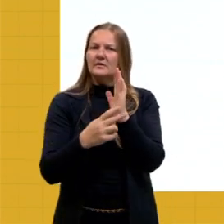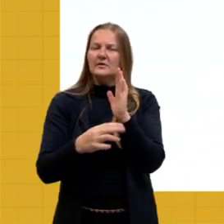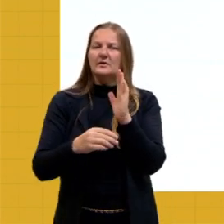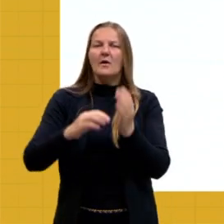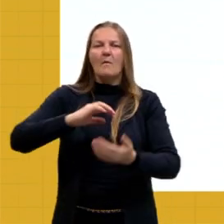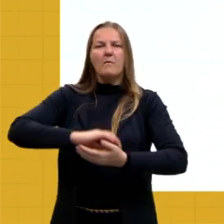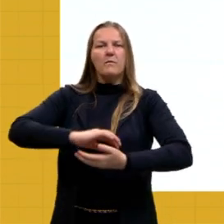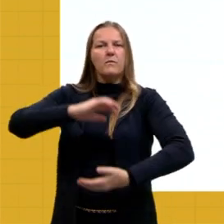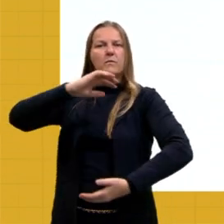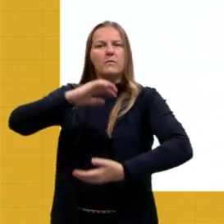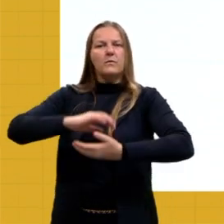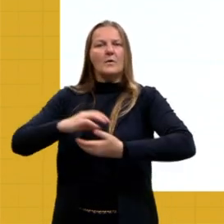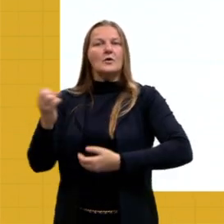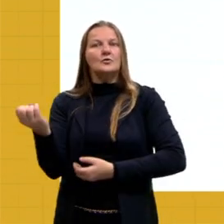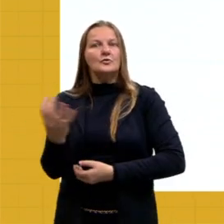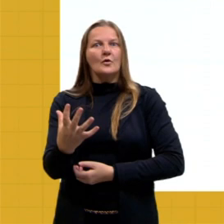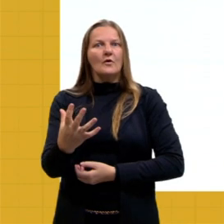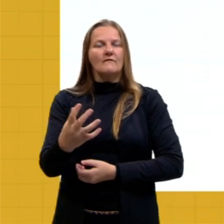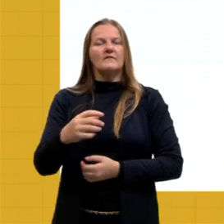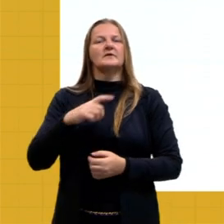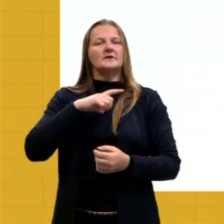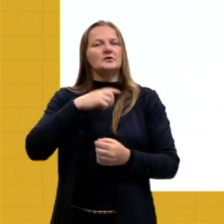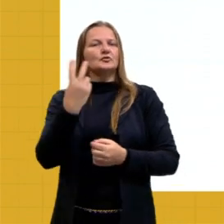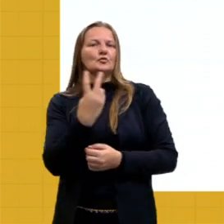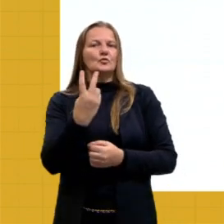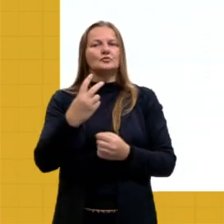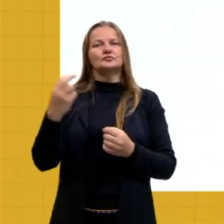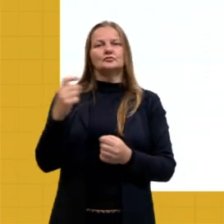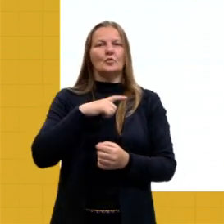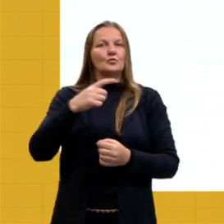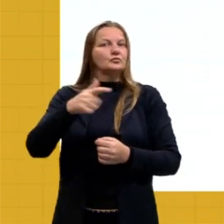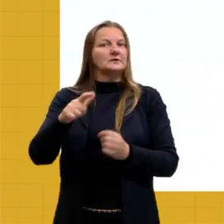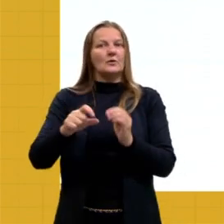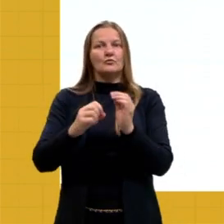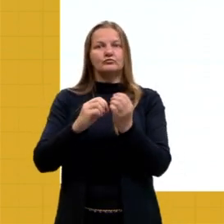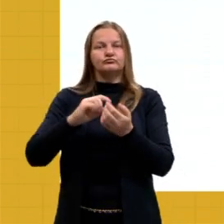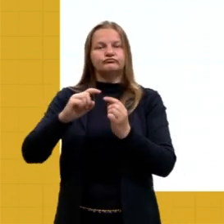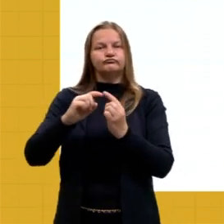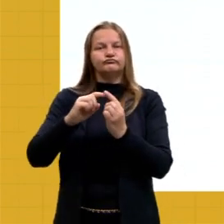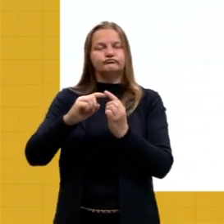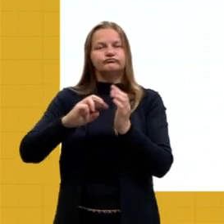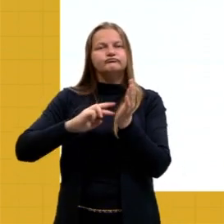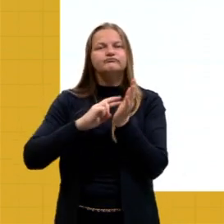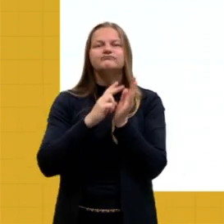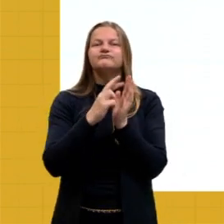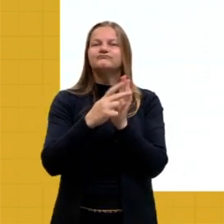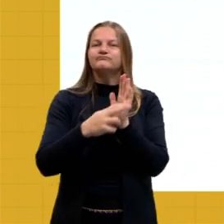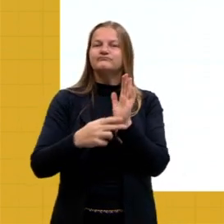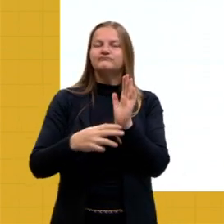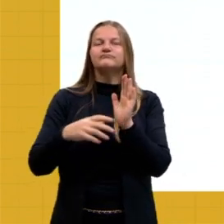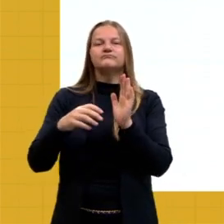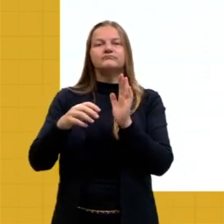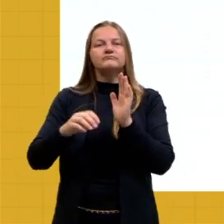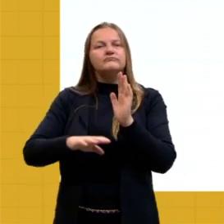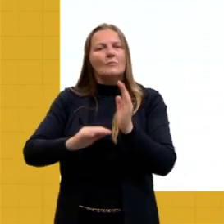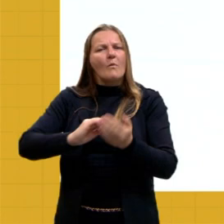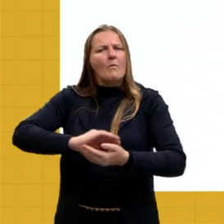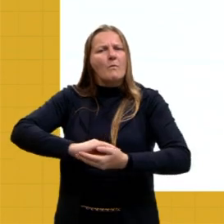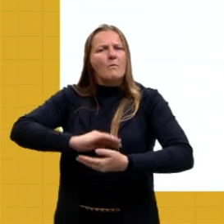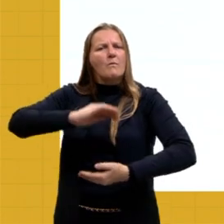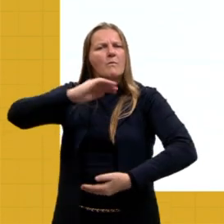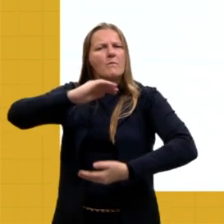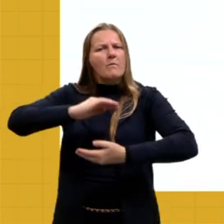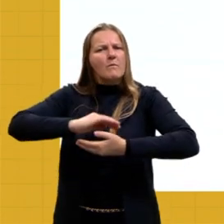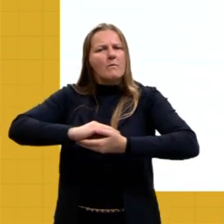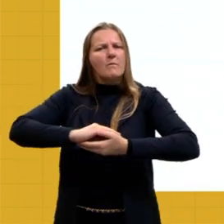energia que a gente chama de convencional, que foi o motor, né, que foi o grande impulsor aí dessas revoluções industriais. Primeiro, com